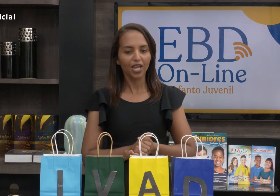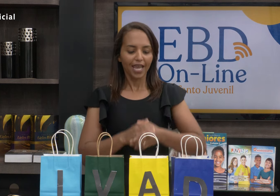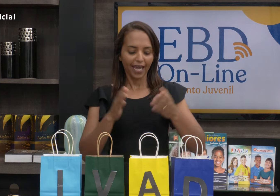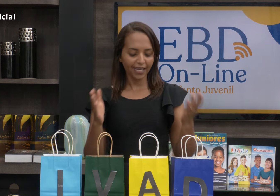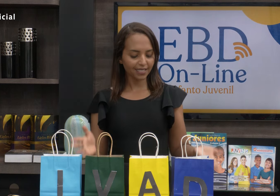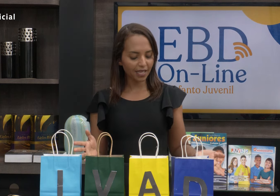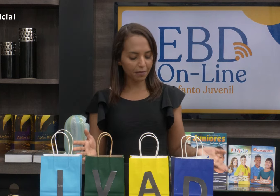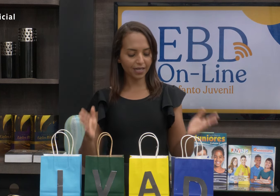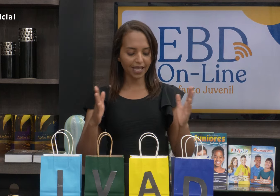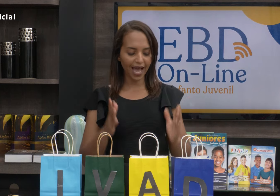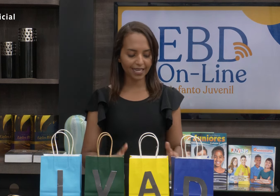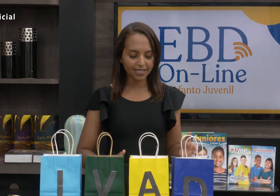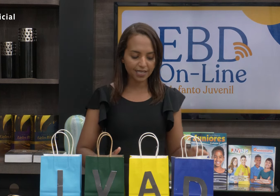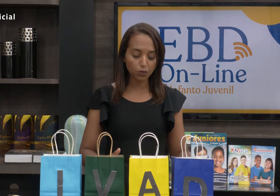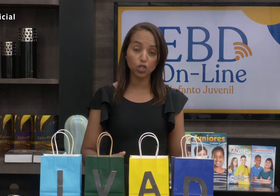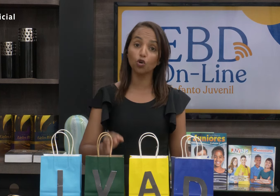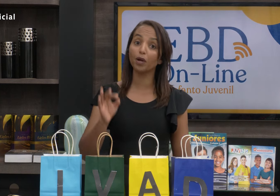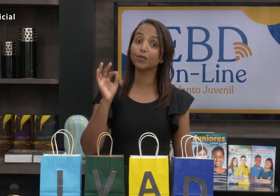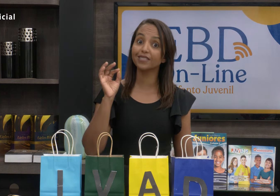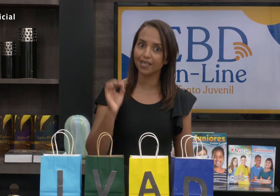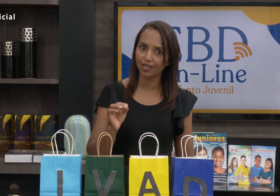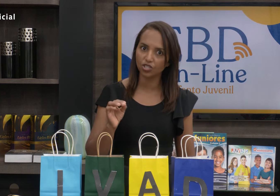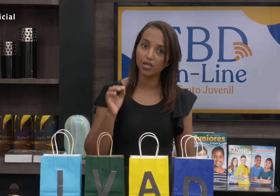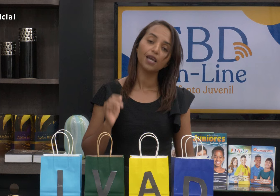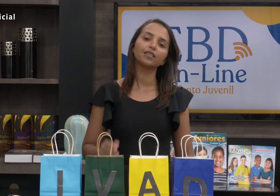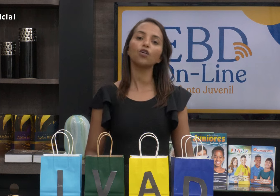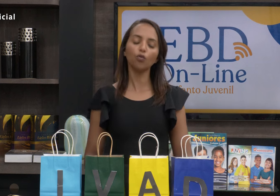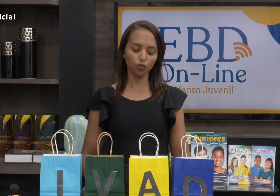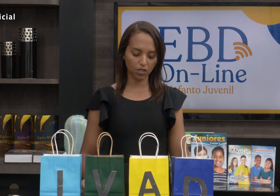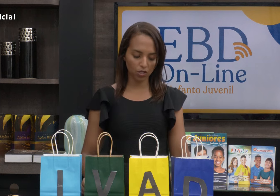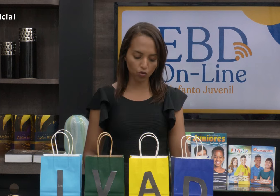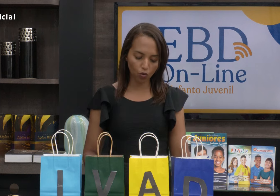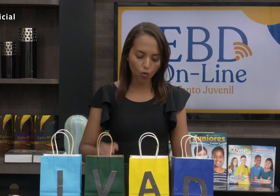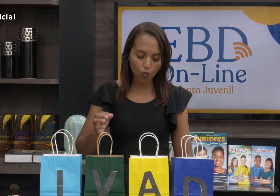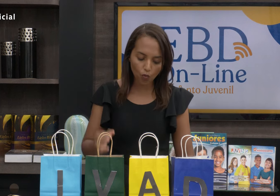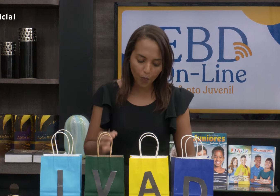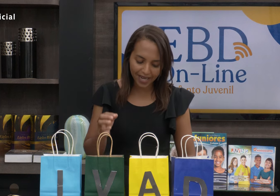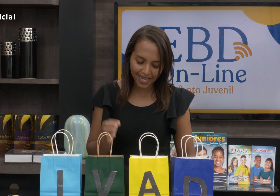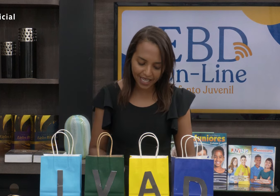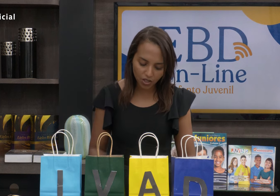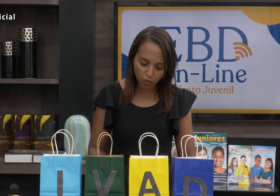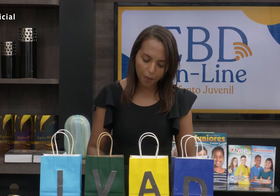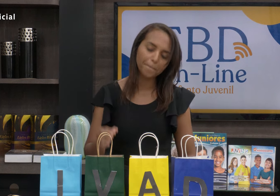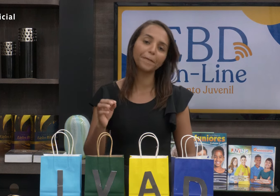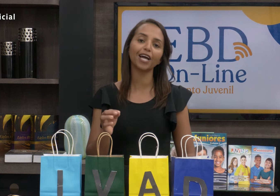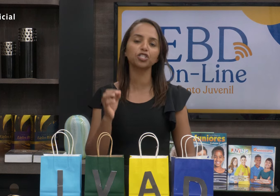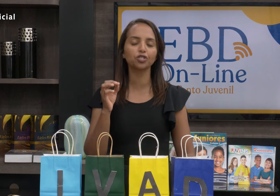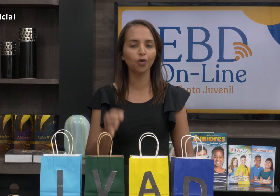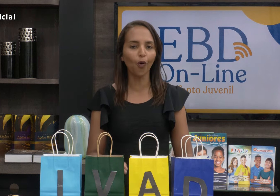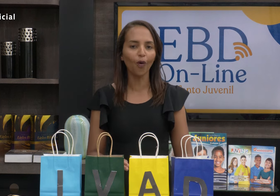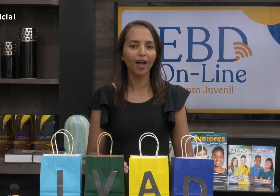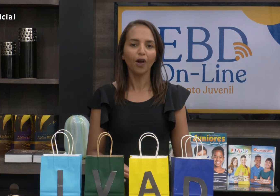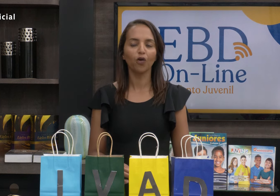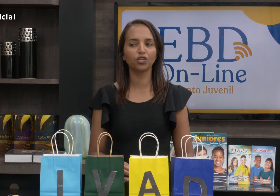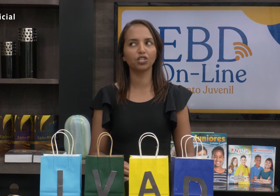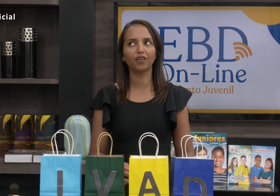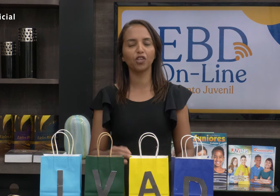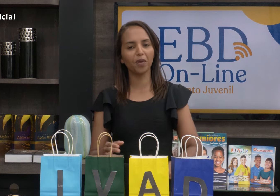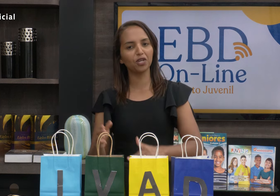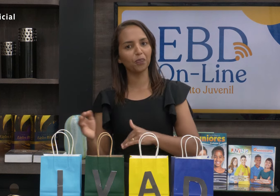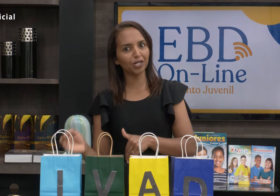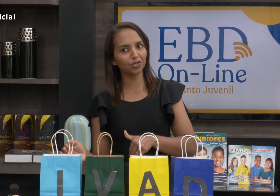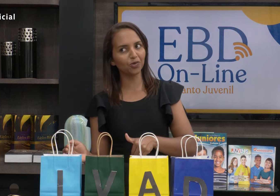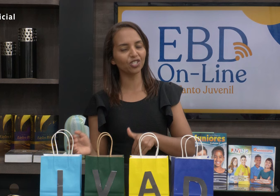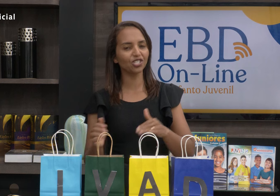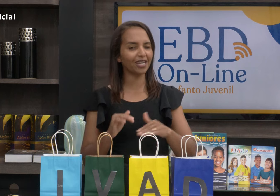alunos. Essa semana, a lição de número 7 tem como título Um Menino Pastor. Quando a gente